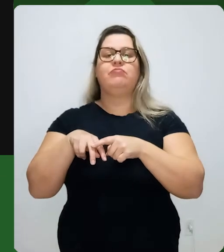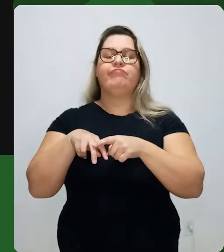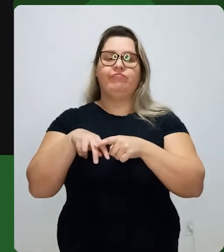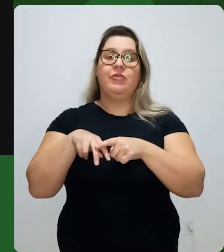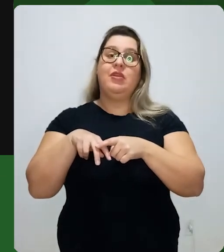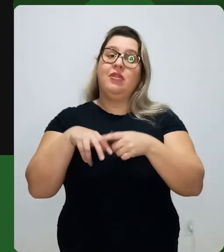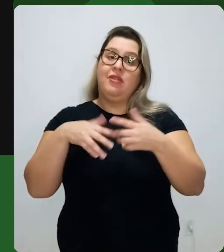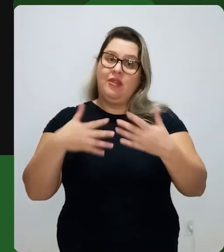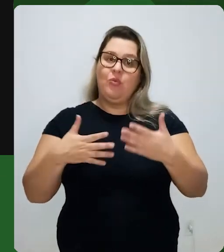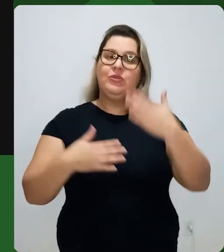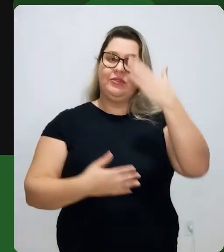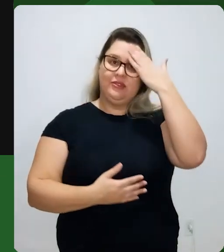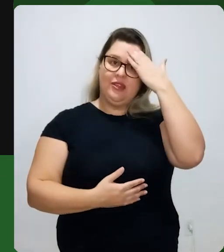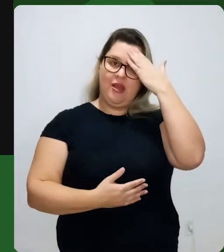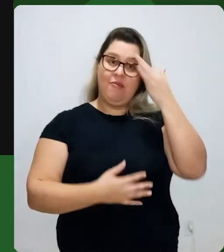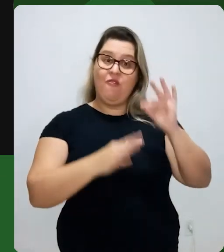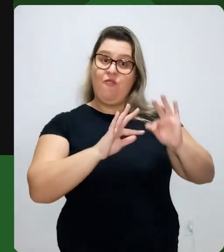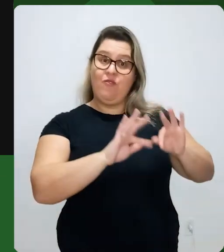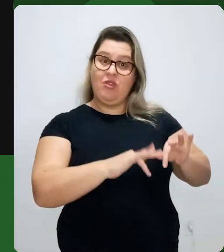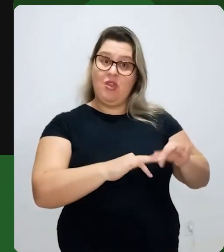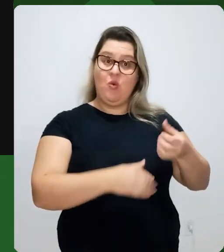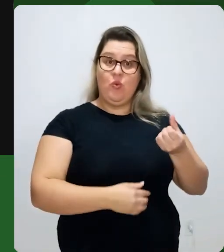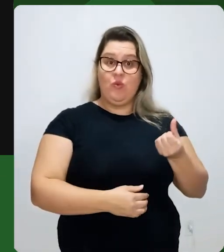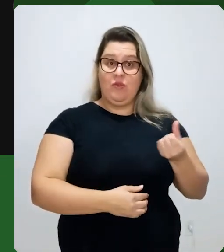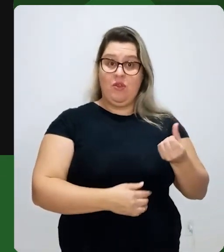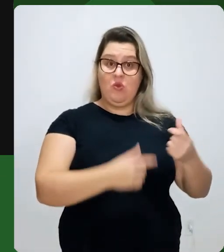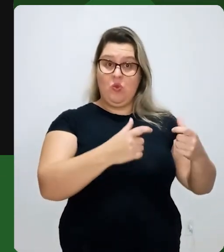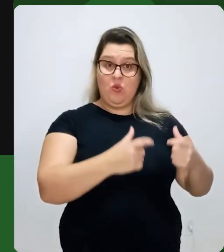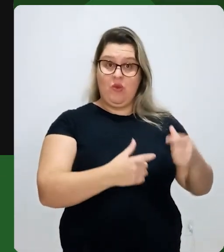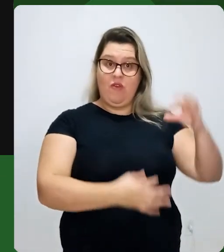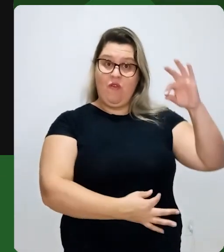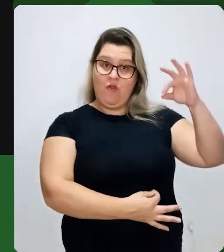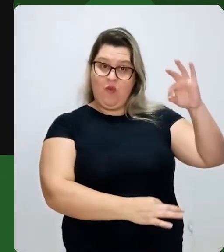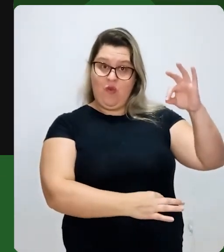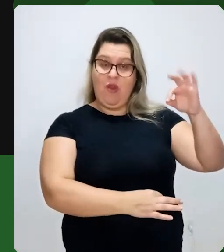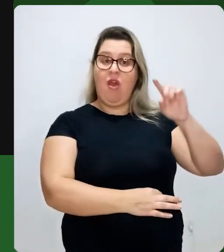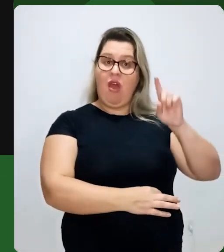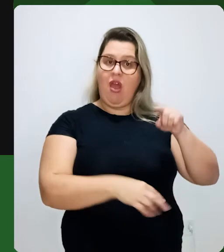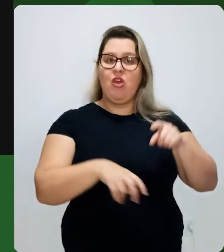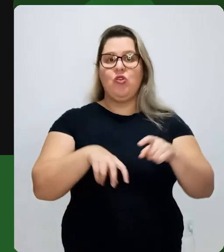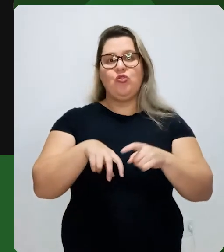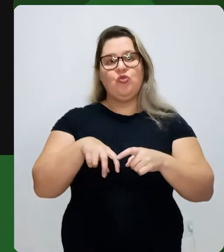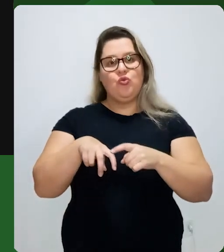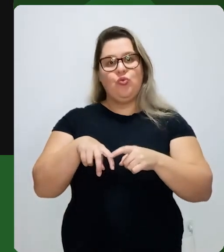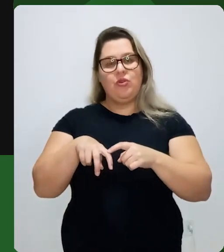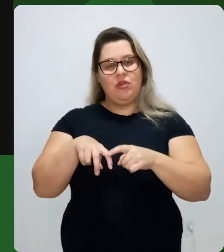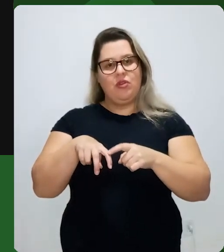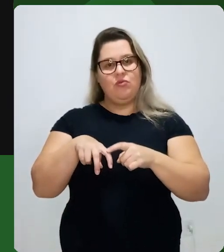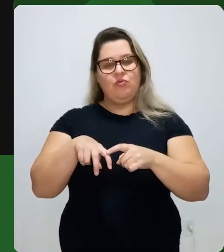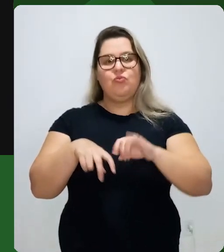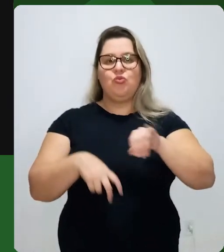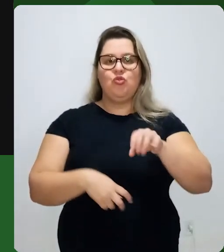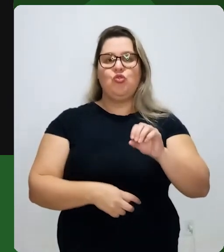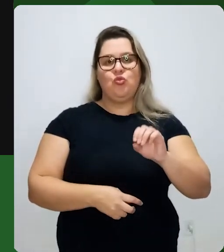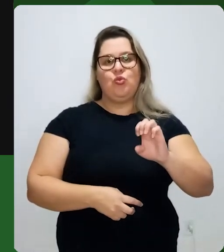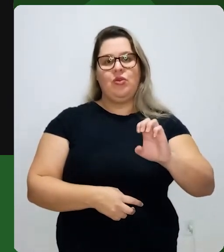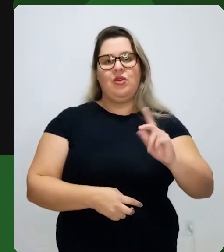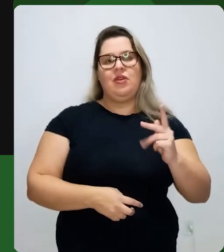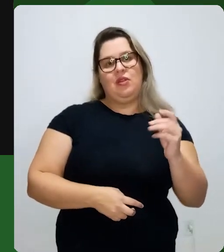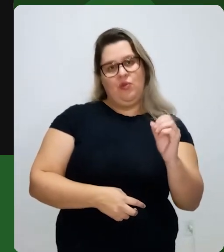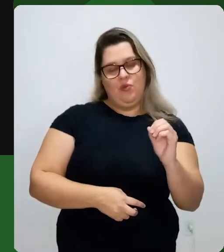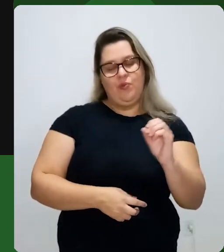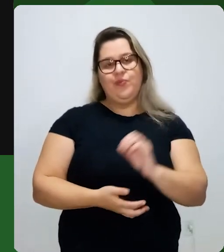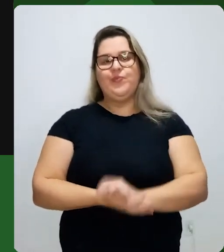conforme ele dizia, que o final do sexto espaço, nós vamos ter o joelho. Então, vamos sinalizar já aqui, joelho